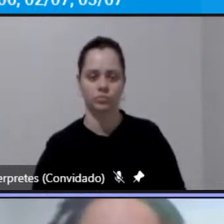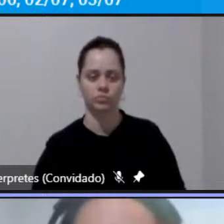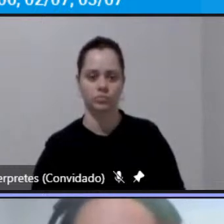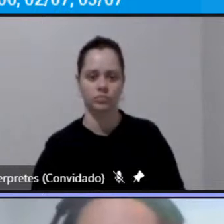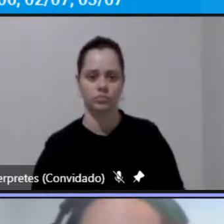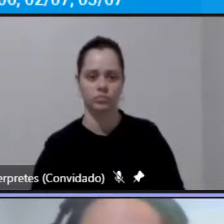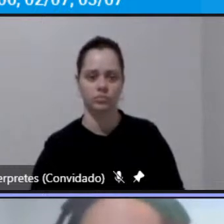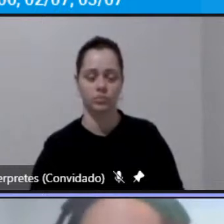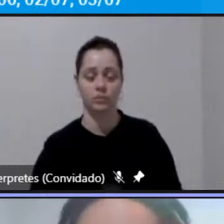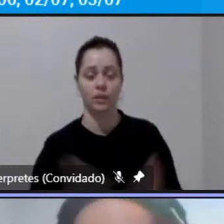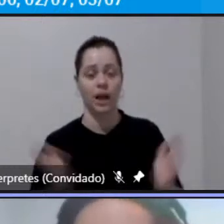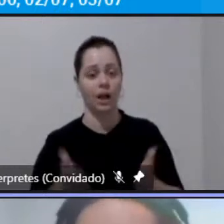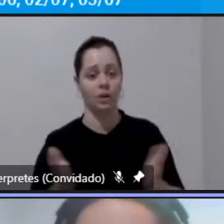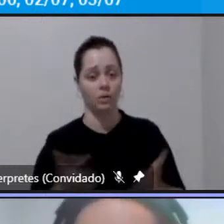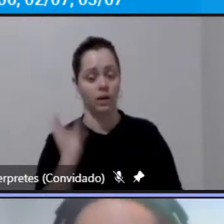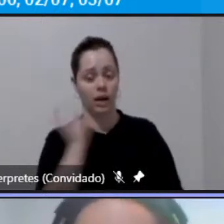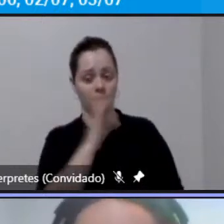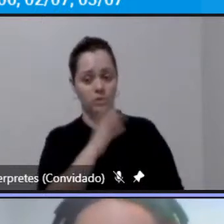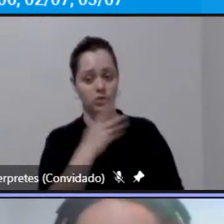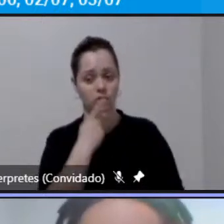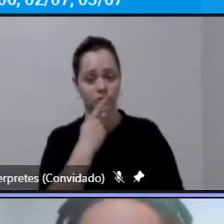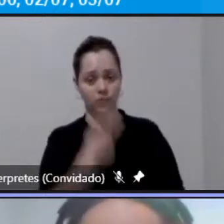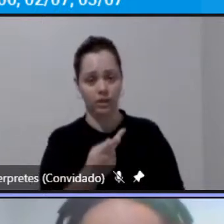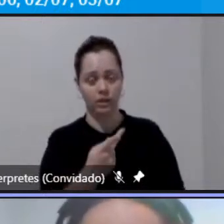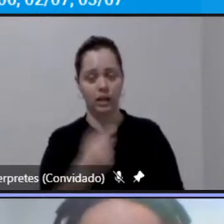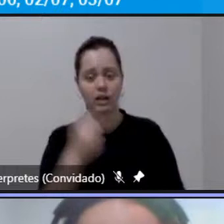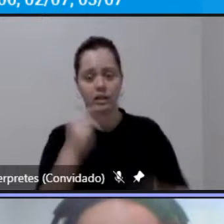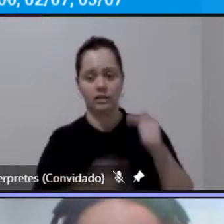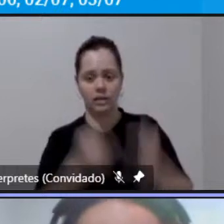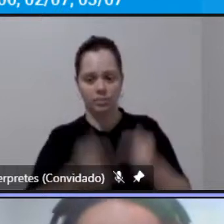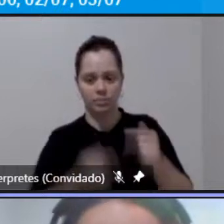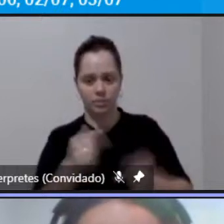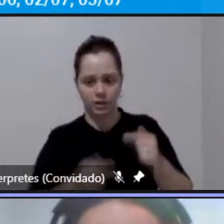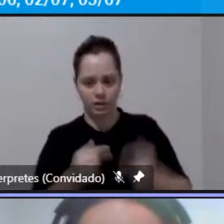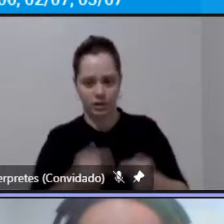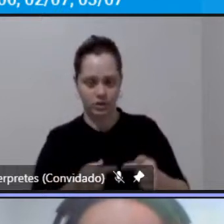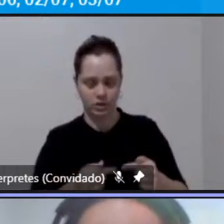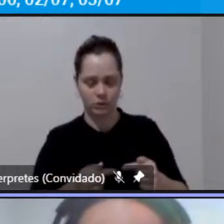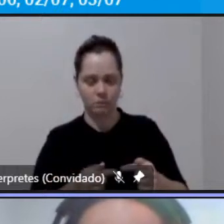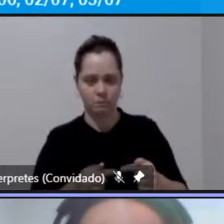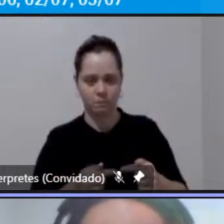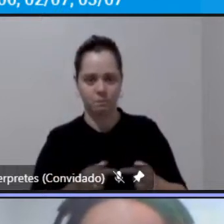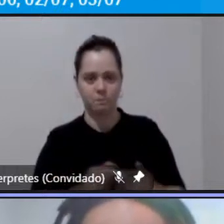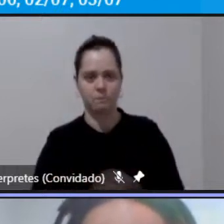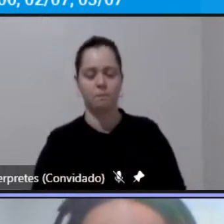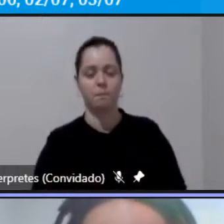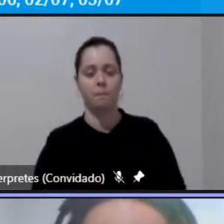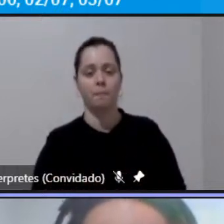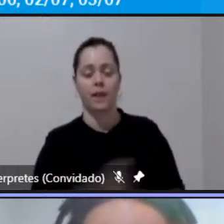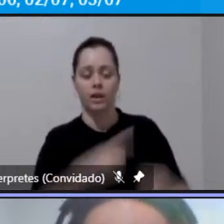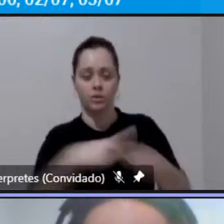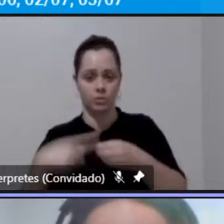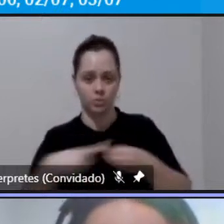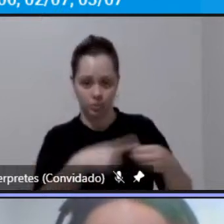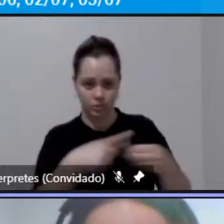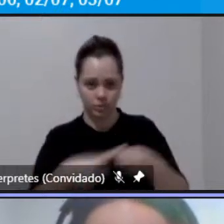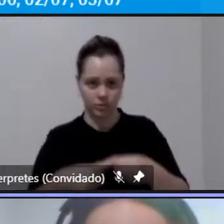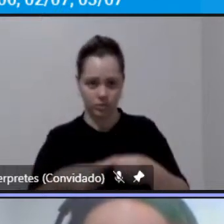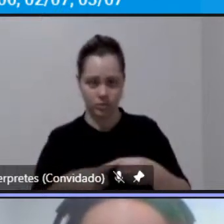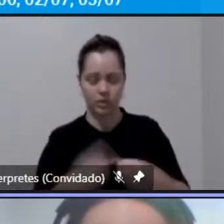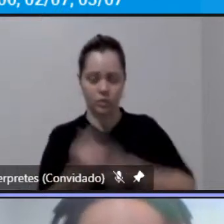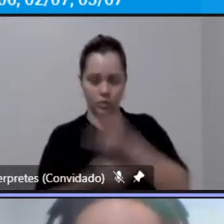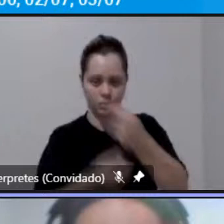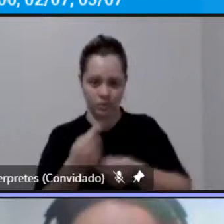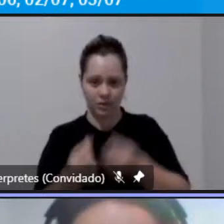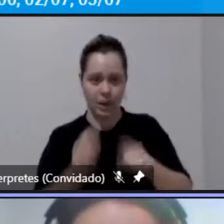agora rapidinho vou falar sobre a política tarifária na região metropolitana que é a política tarifária